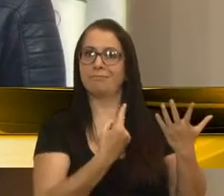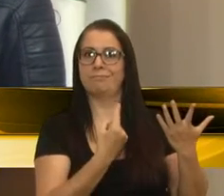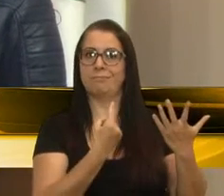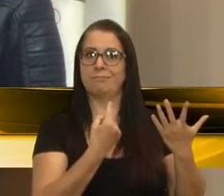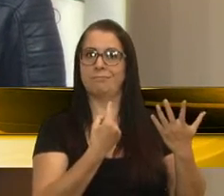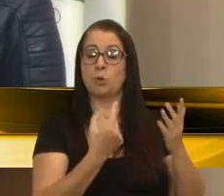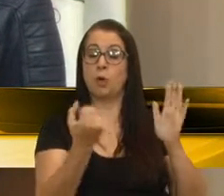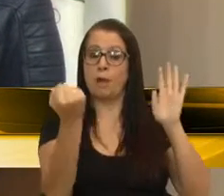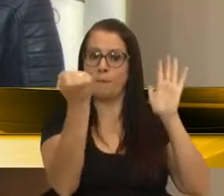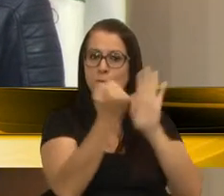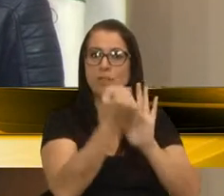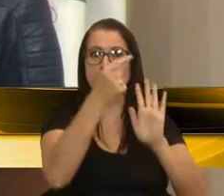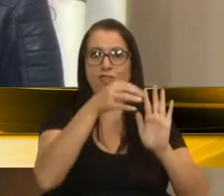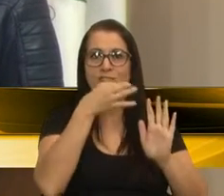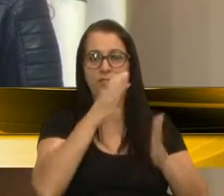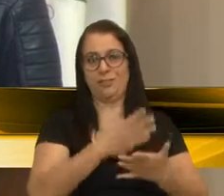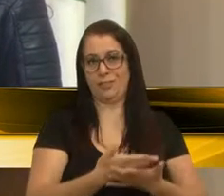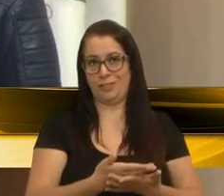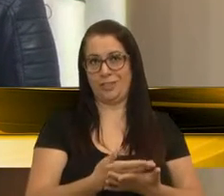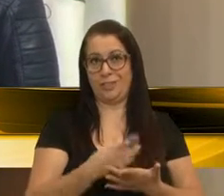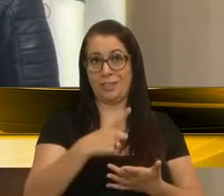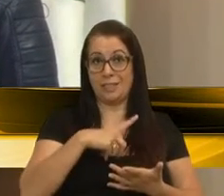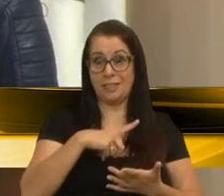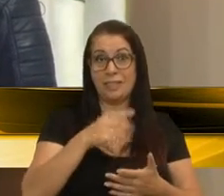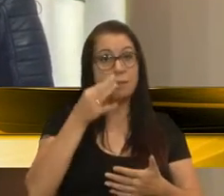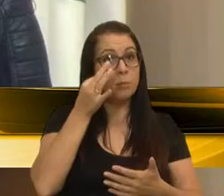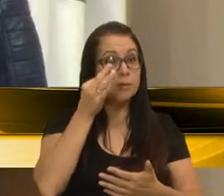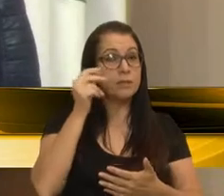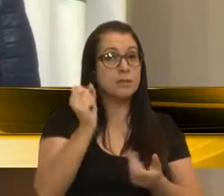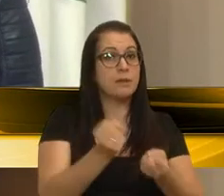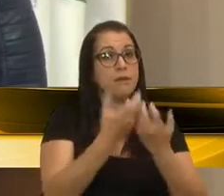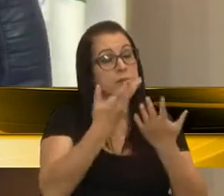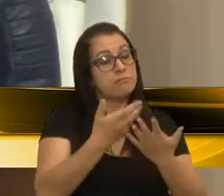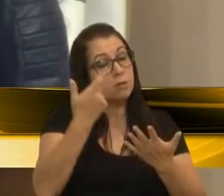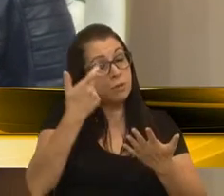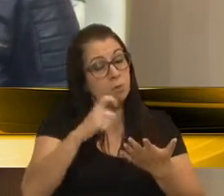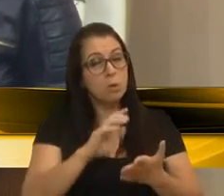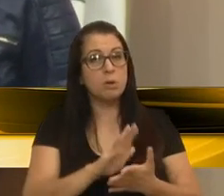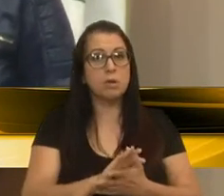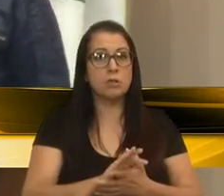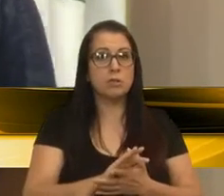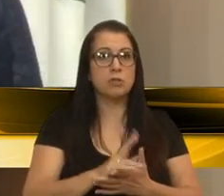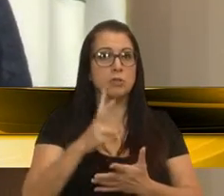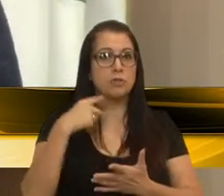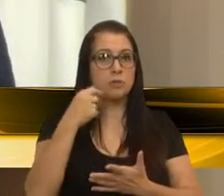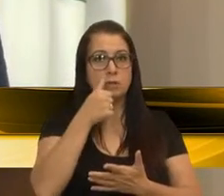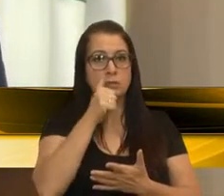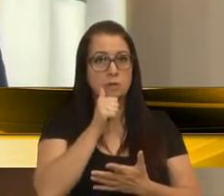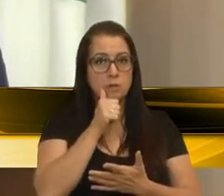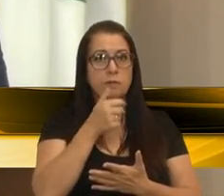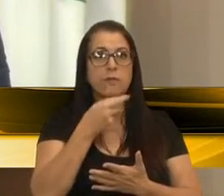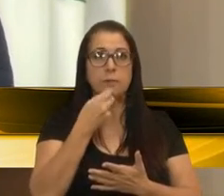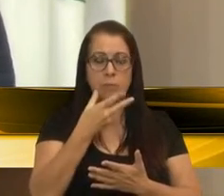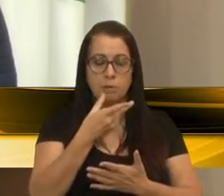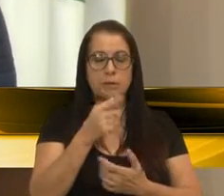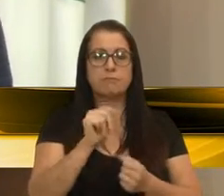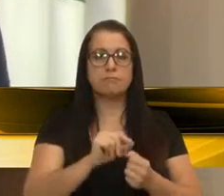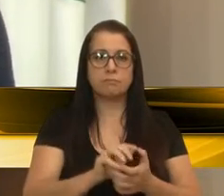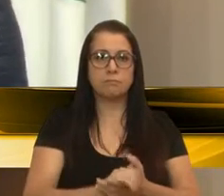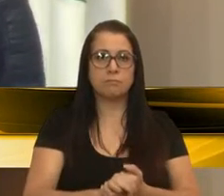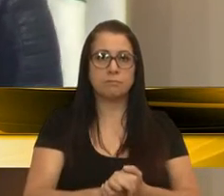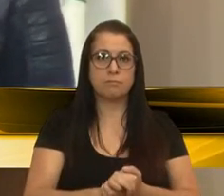o símbolo, a simbologia que tem que estar presente na festa. Então, eu acho que a vereadora Paula Iores foi muito feliz